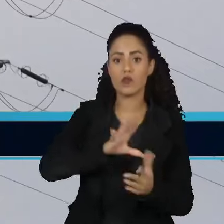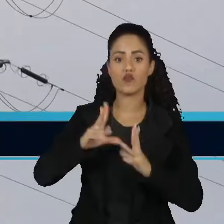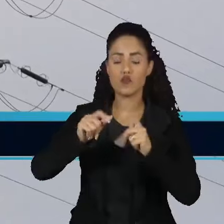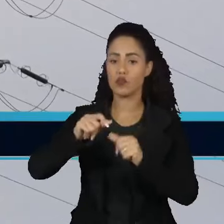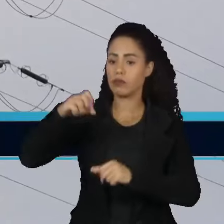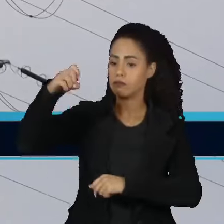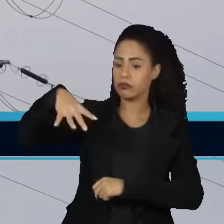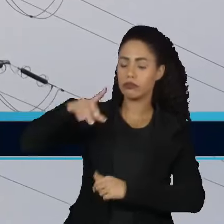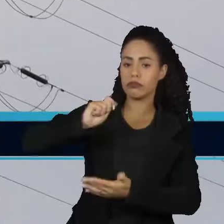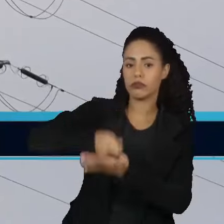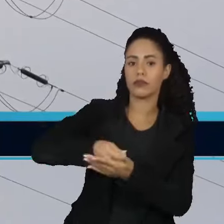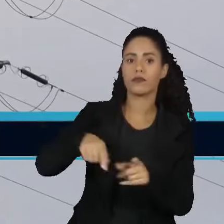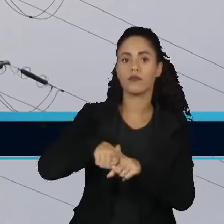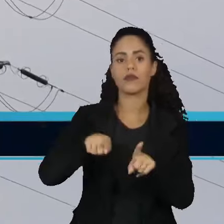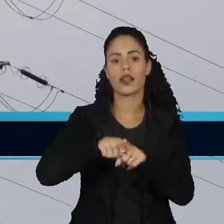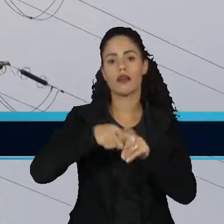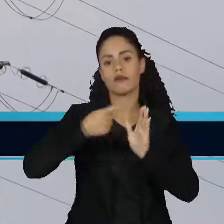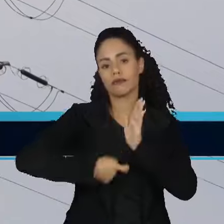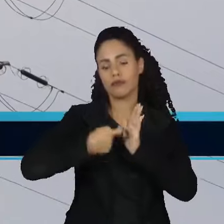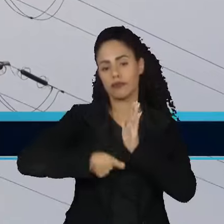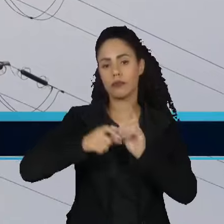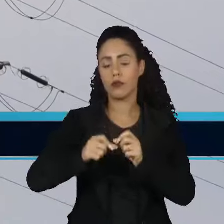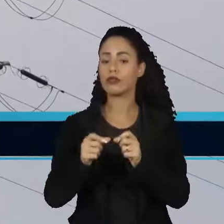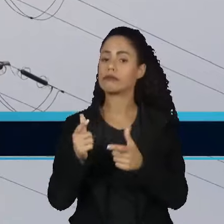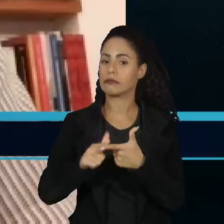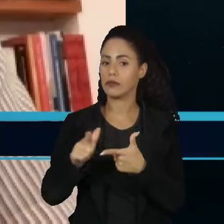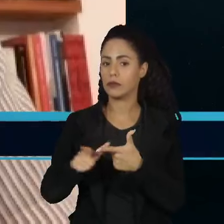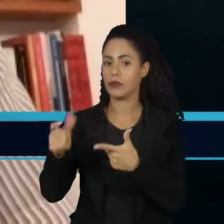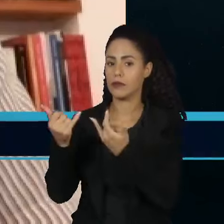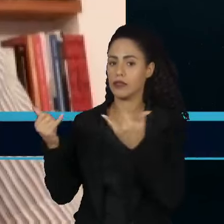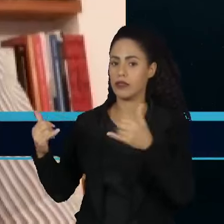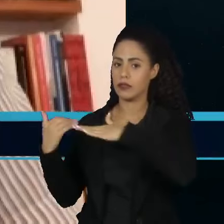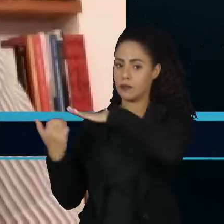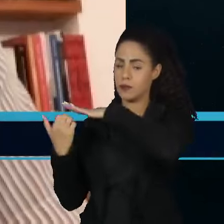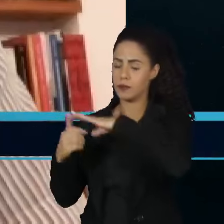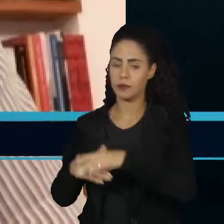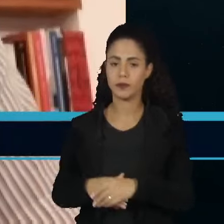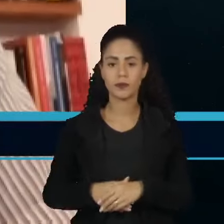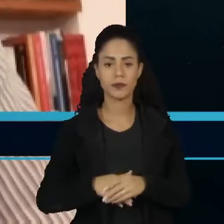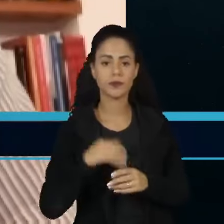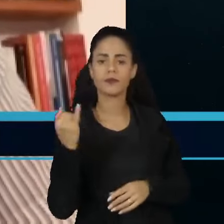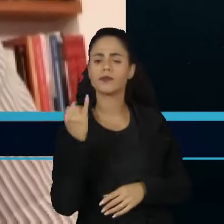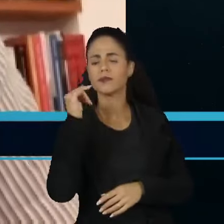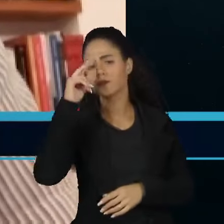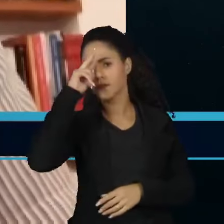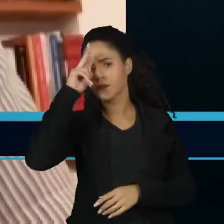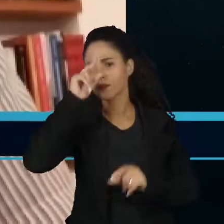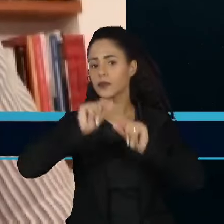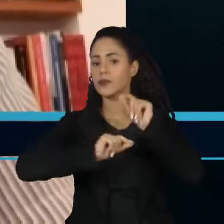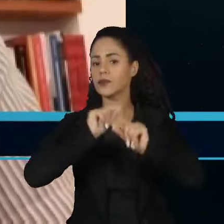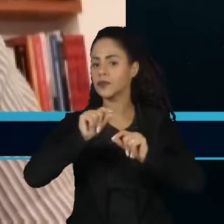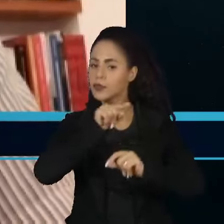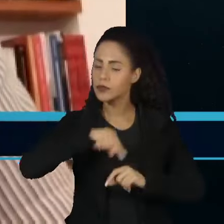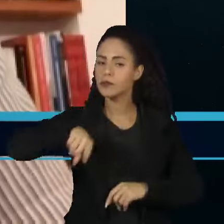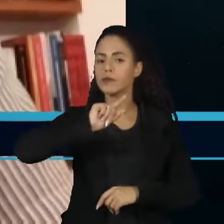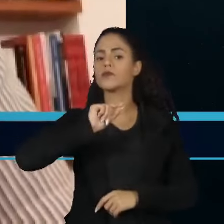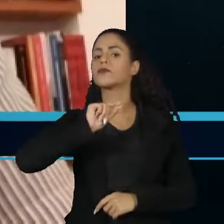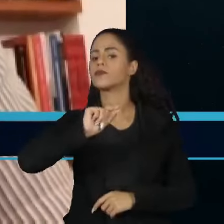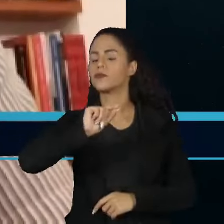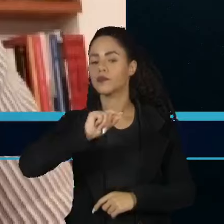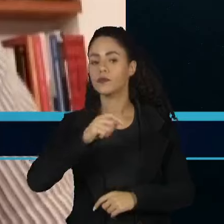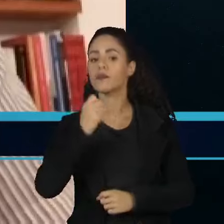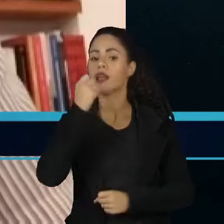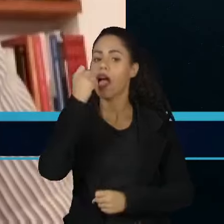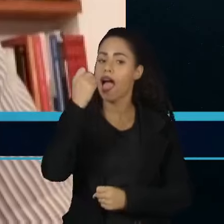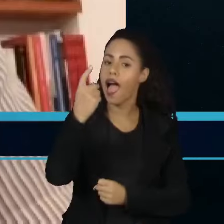e também onera os caixas das empresas. É importante enfatizar o fato que em